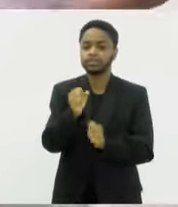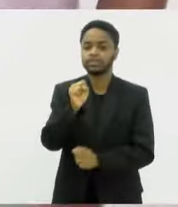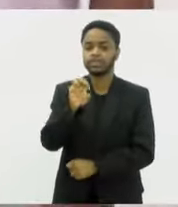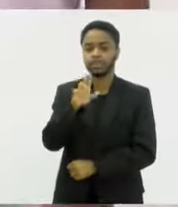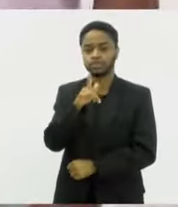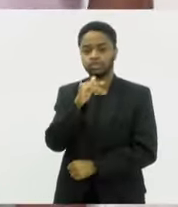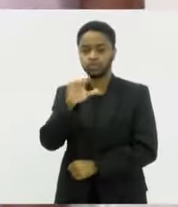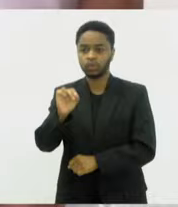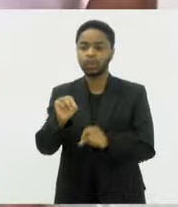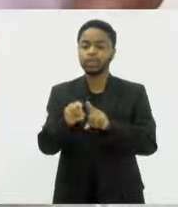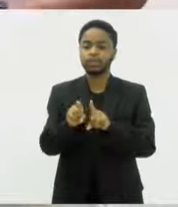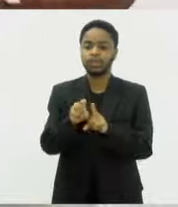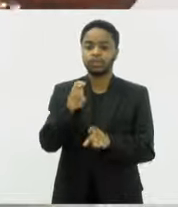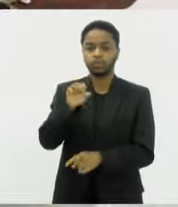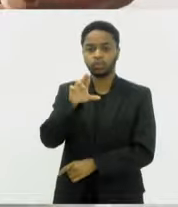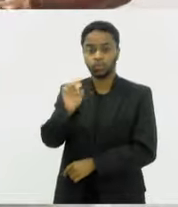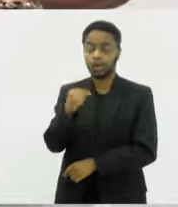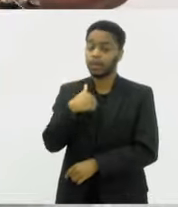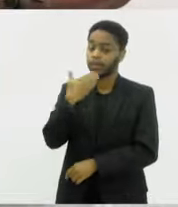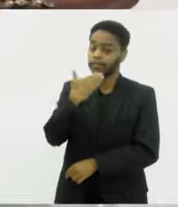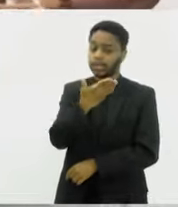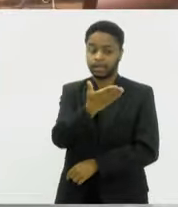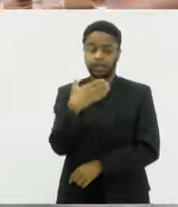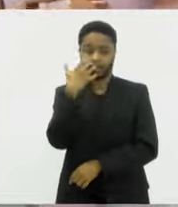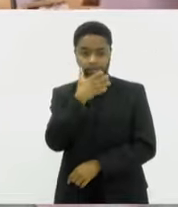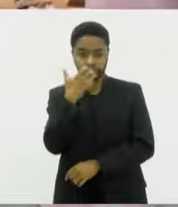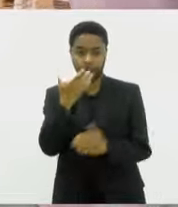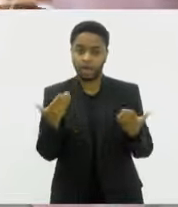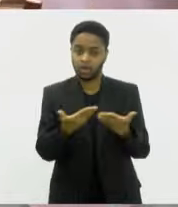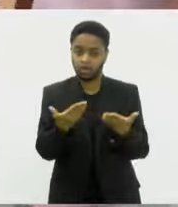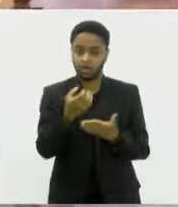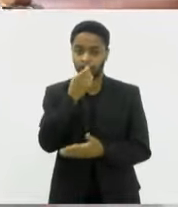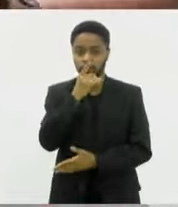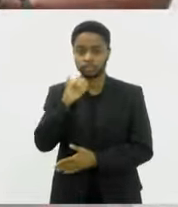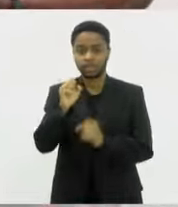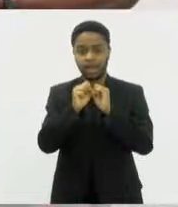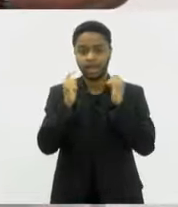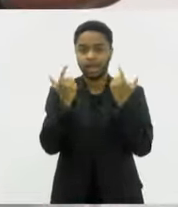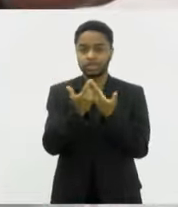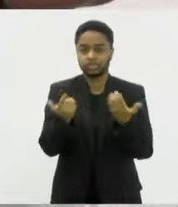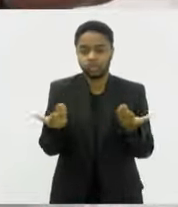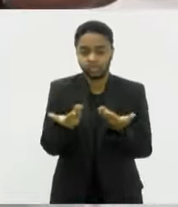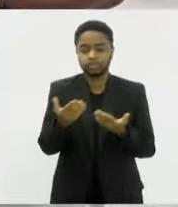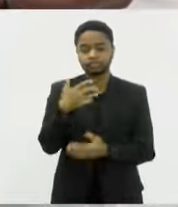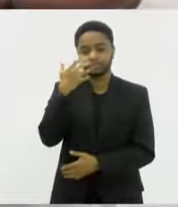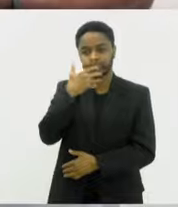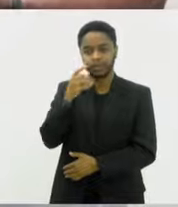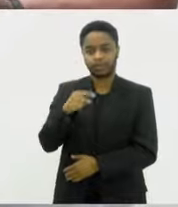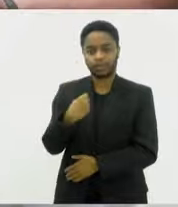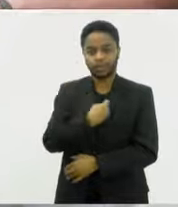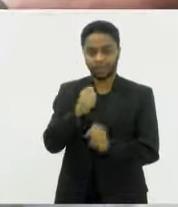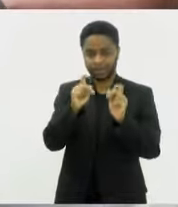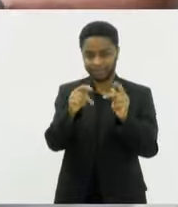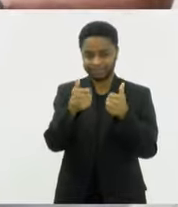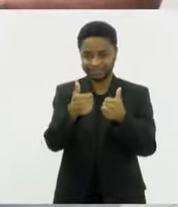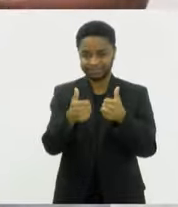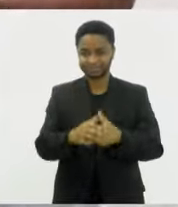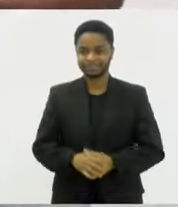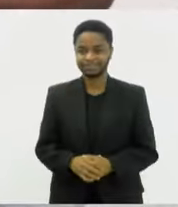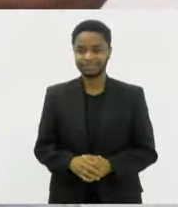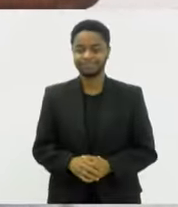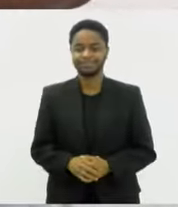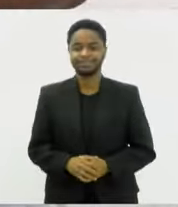que é o Samba Já é Hora. Eu vou pedir para a Sara finalizar o nosso Bom Dia Alerj desta segunda-feira, dando uma palhinha pra gente. Vamos lá, Sara. Bom dia.